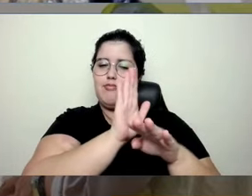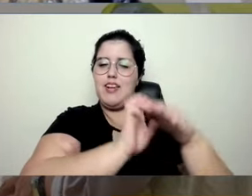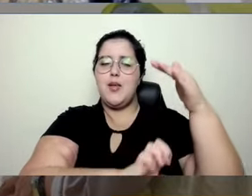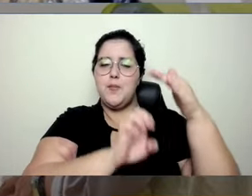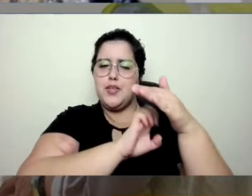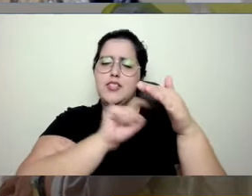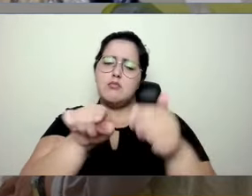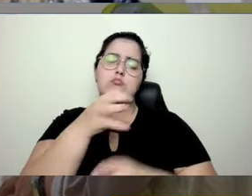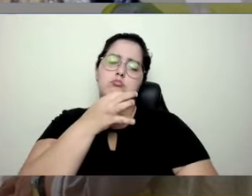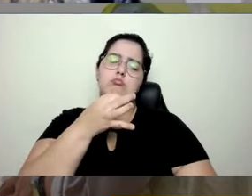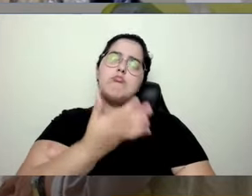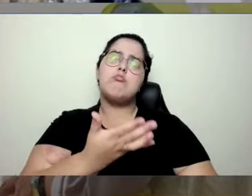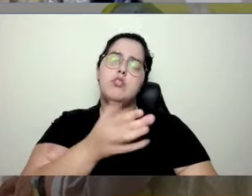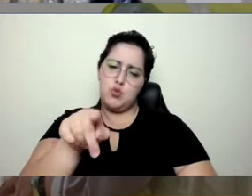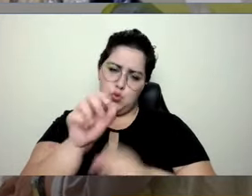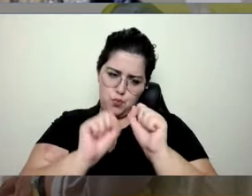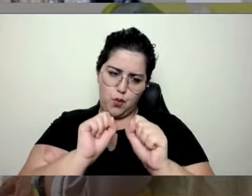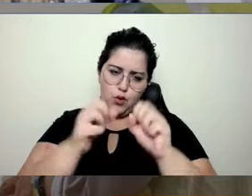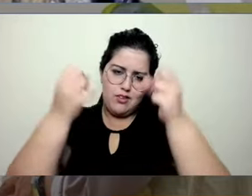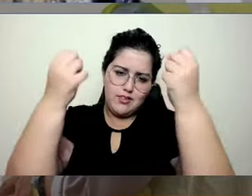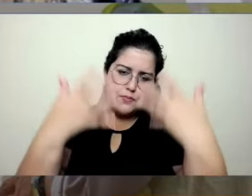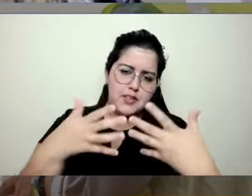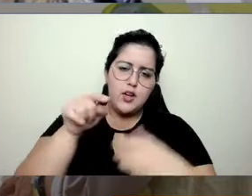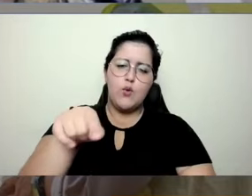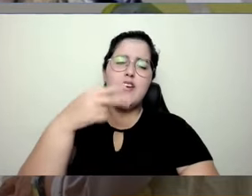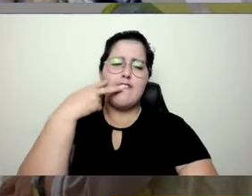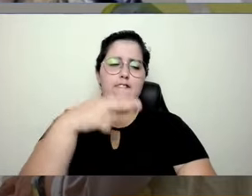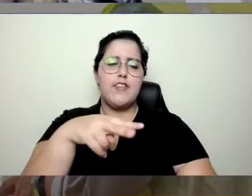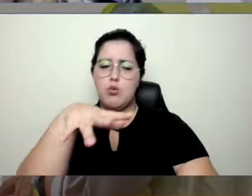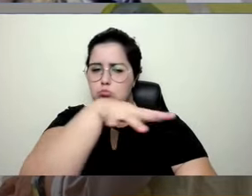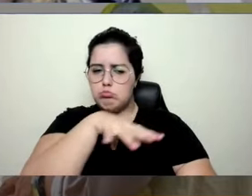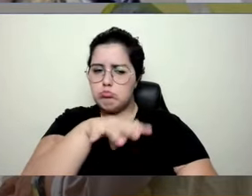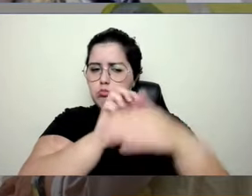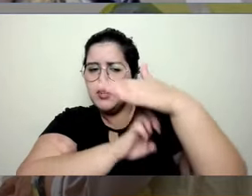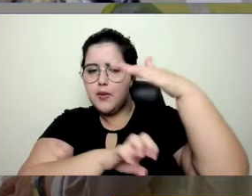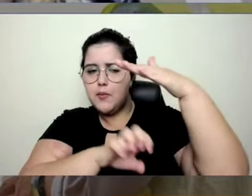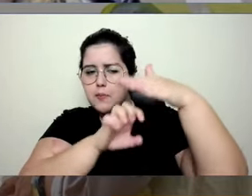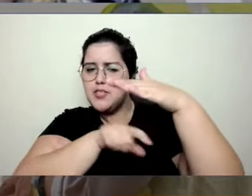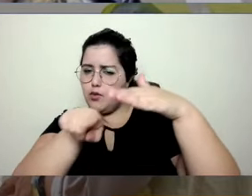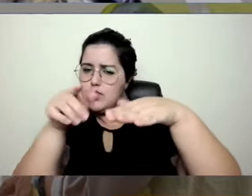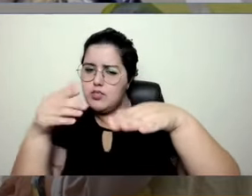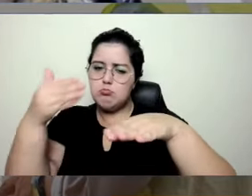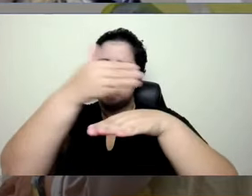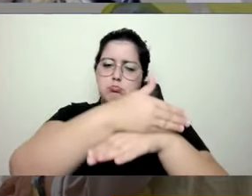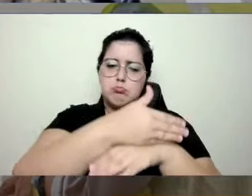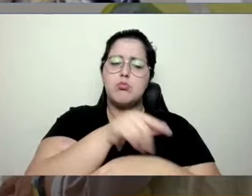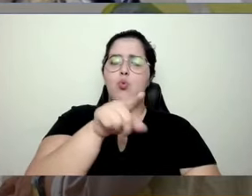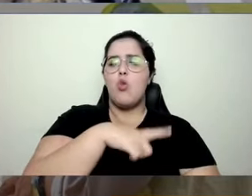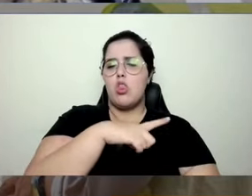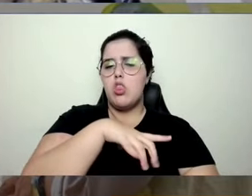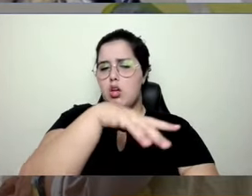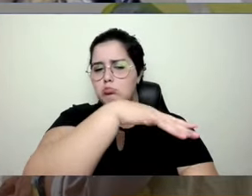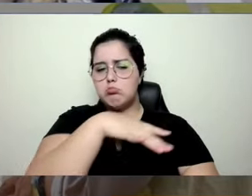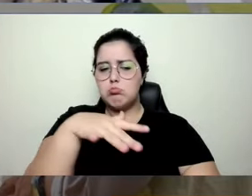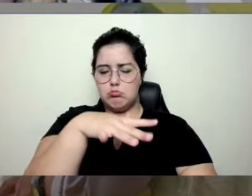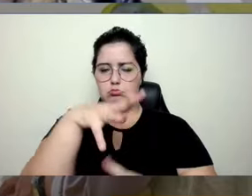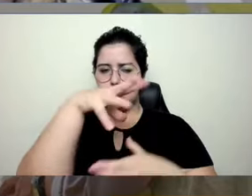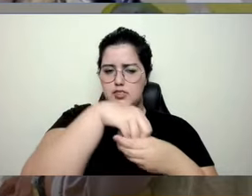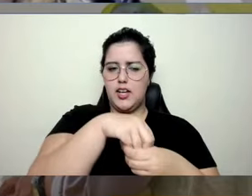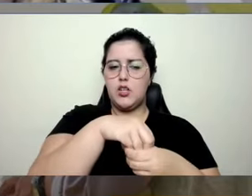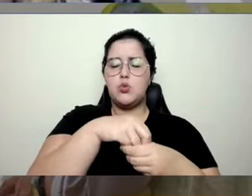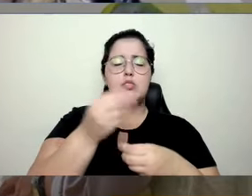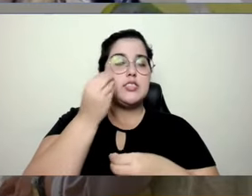contar aí um pouquinho o que você tem visto por aí nas empresas, o que você tem desenvolvido e implantado nas organizações para